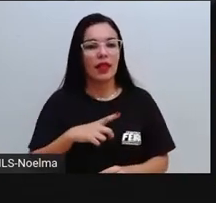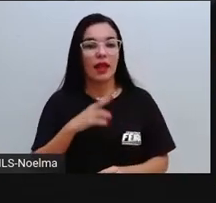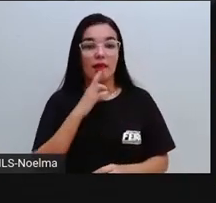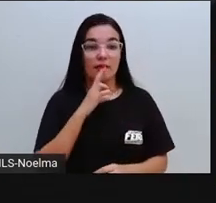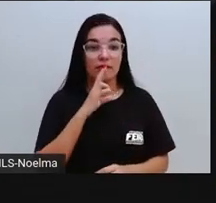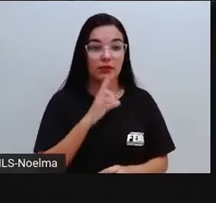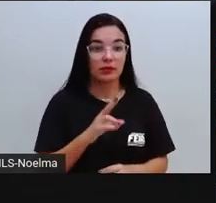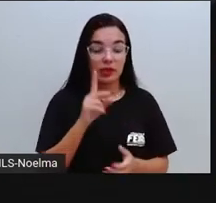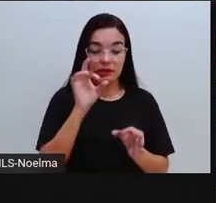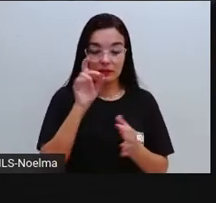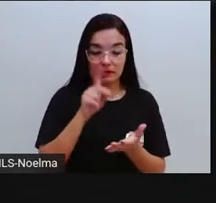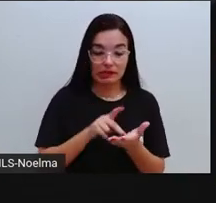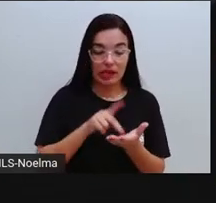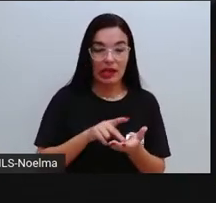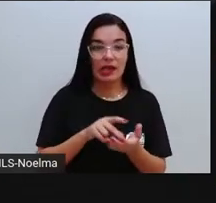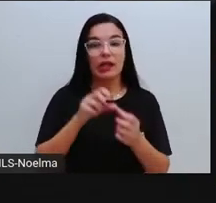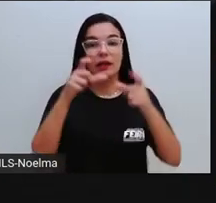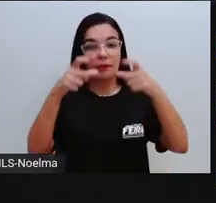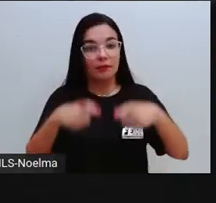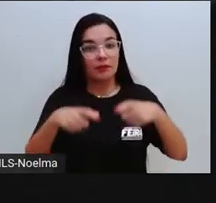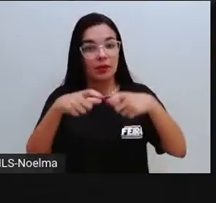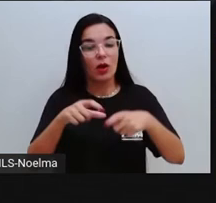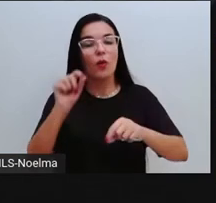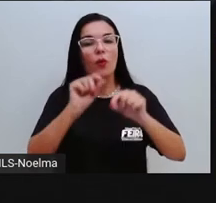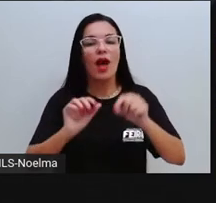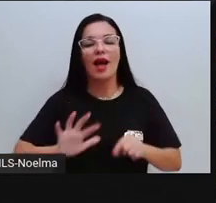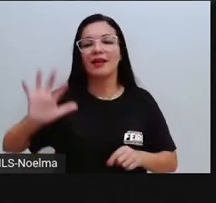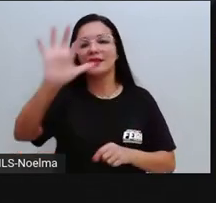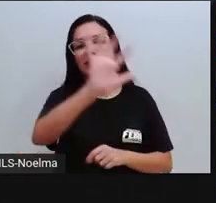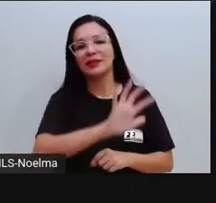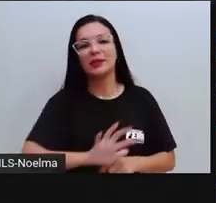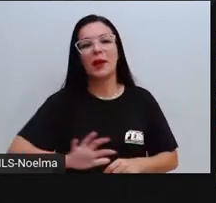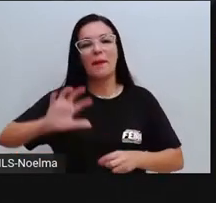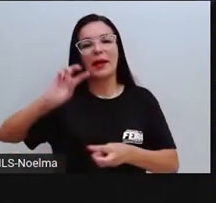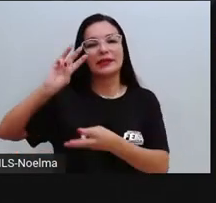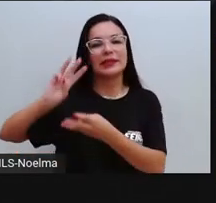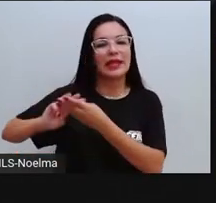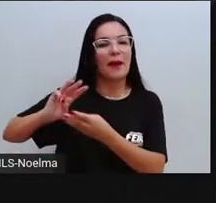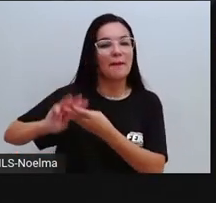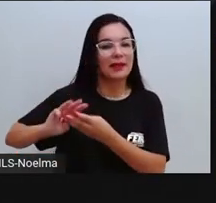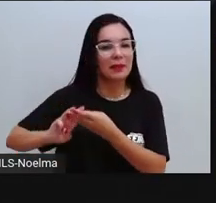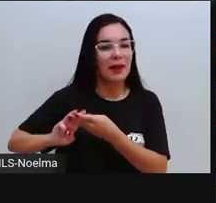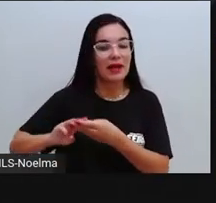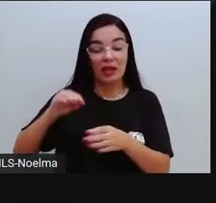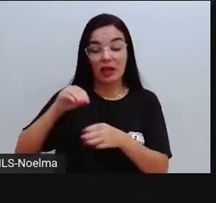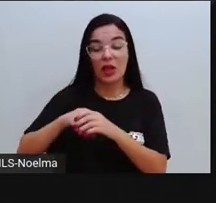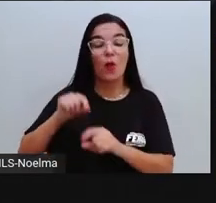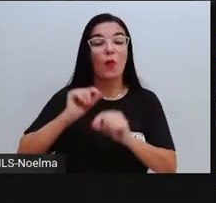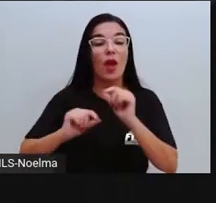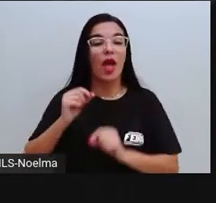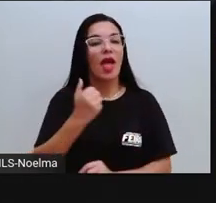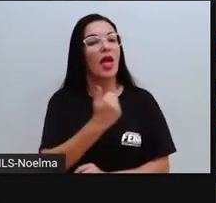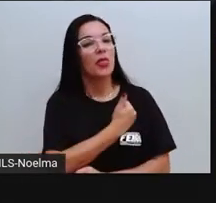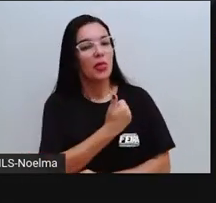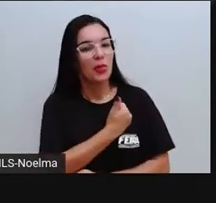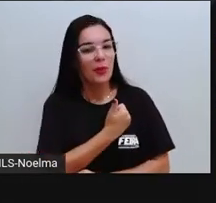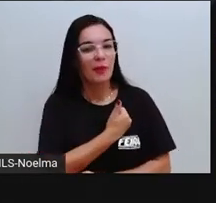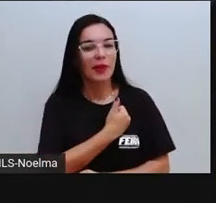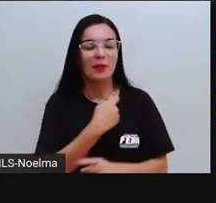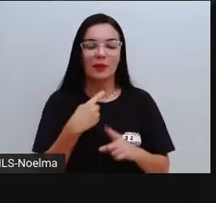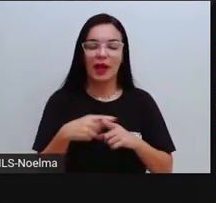prováveis, dentro do espaço da matemática, dentro da utilização dos números, onde a gente consegue fazer